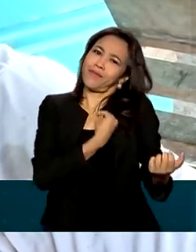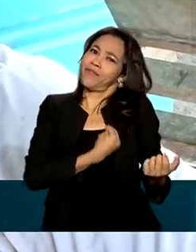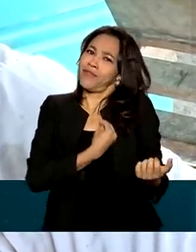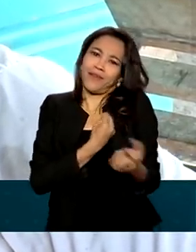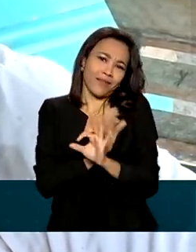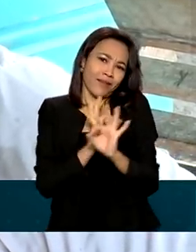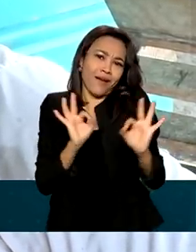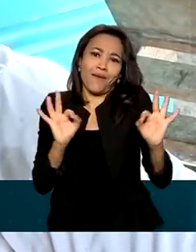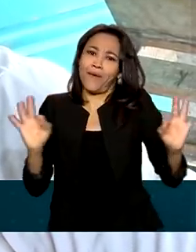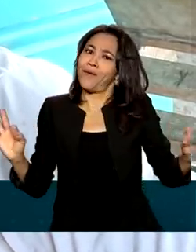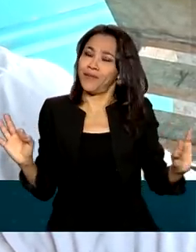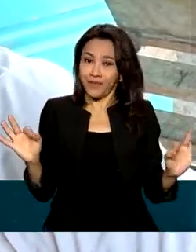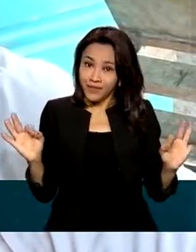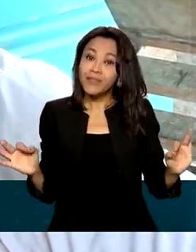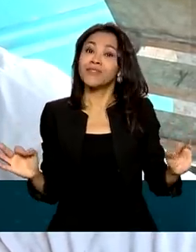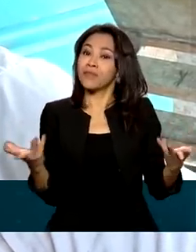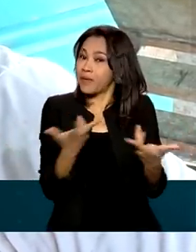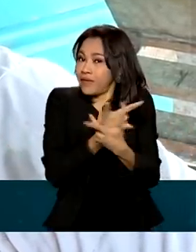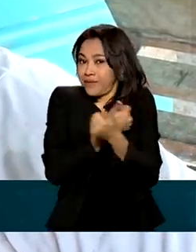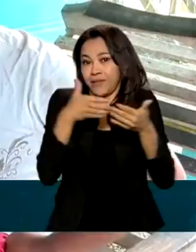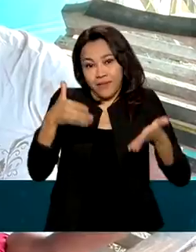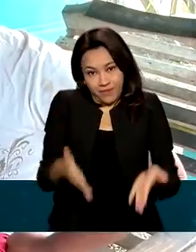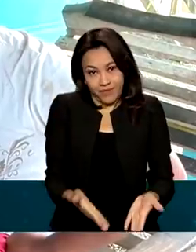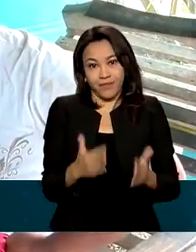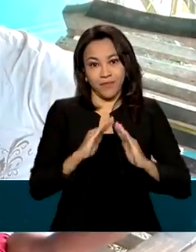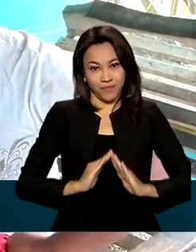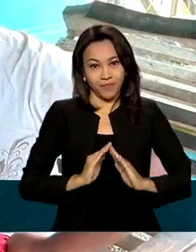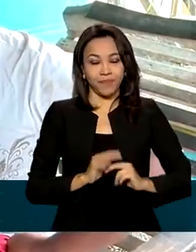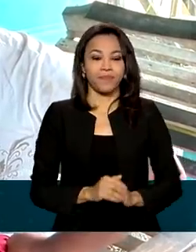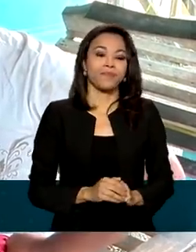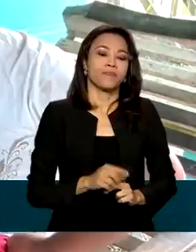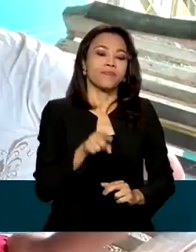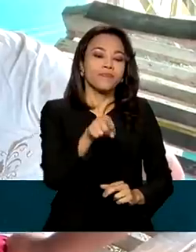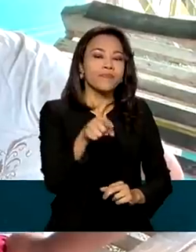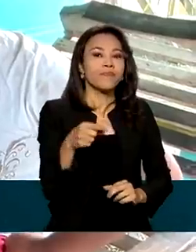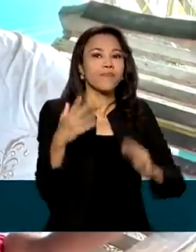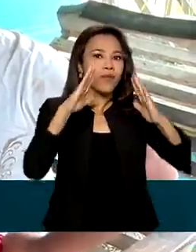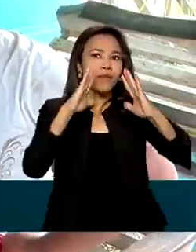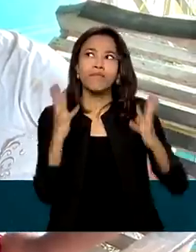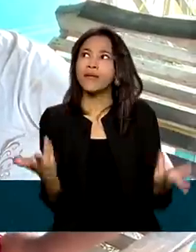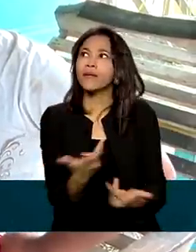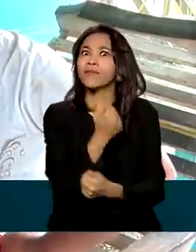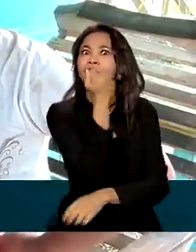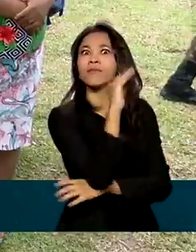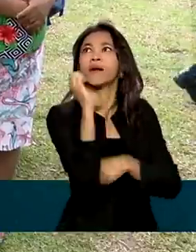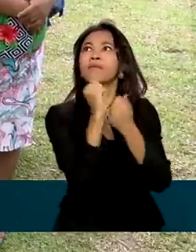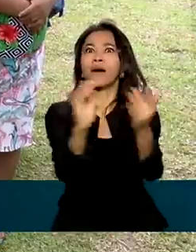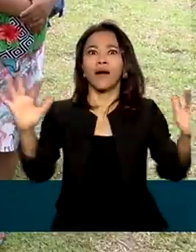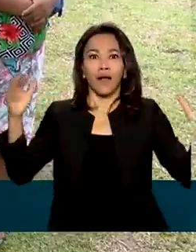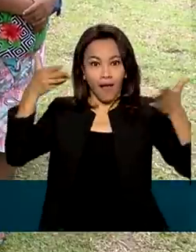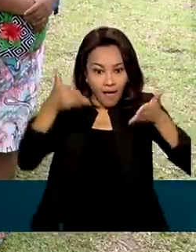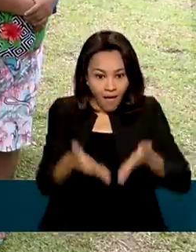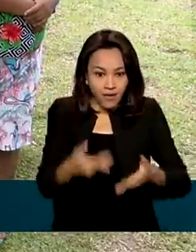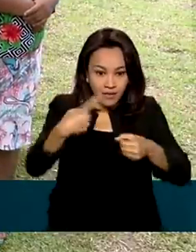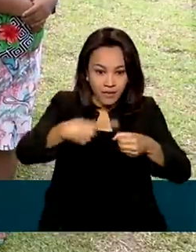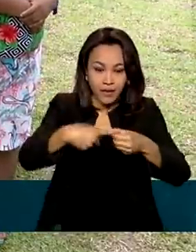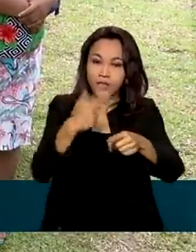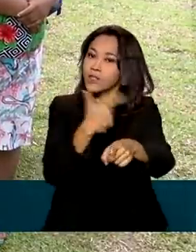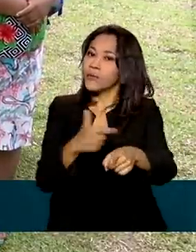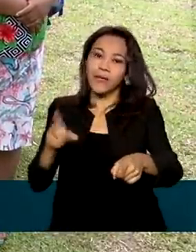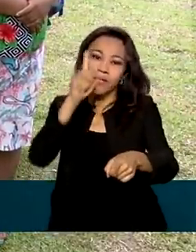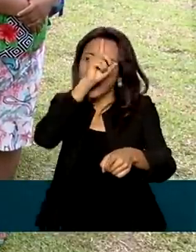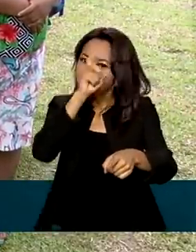ótimo, a vista da cidade tá uma maravilha. Em meio à maravilha da floresta amazônica, Limoeiro não tem um posto de saúde.